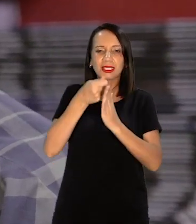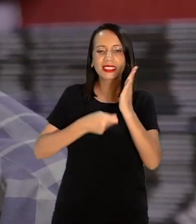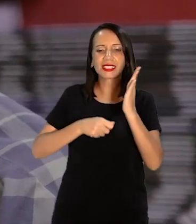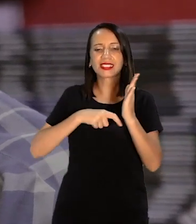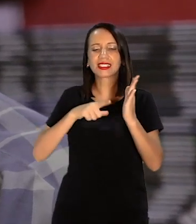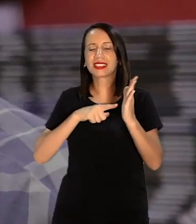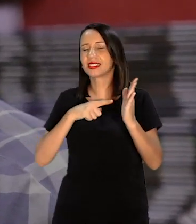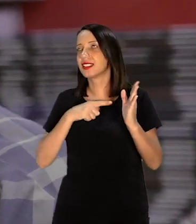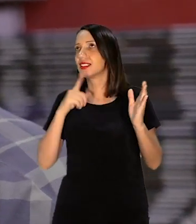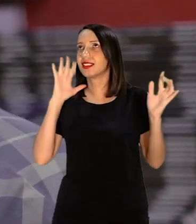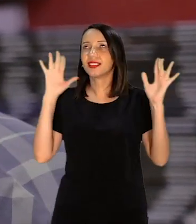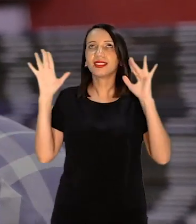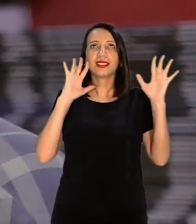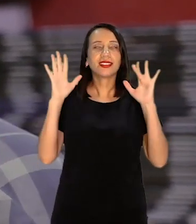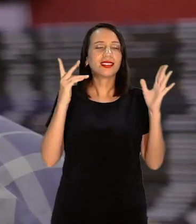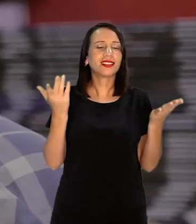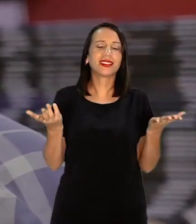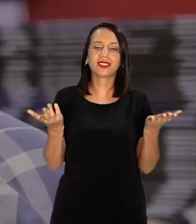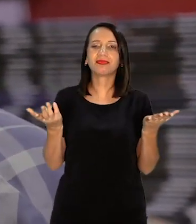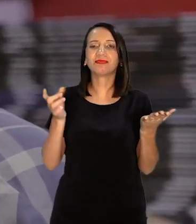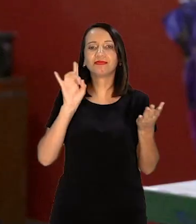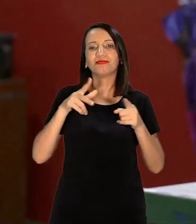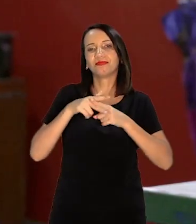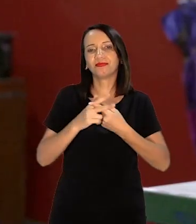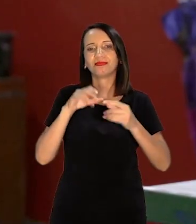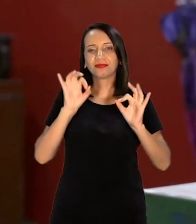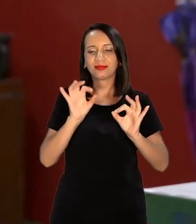preocupação Gabriela Melo de Jesus